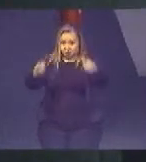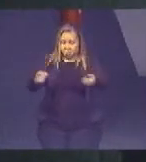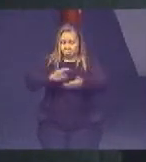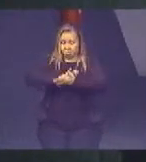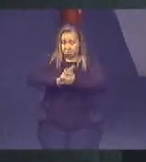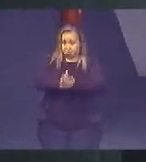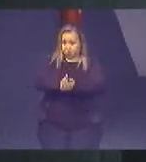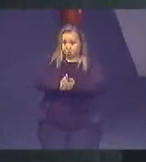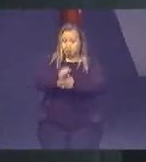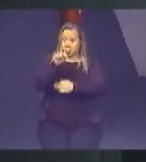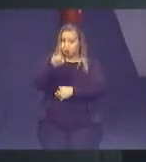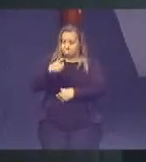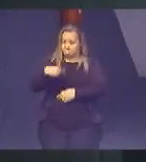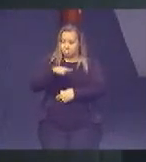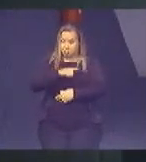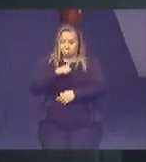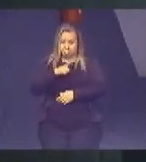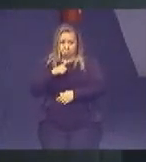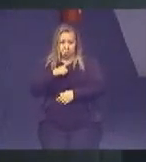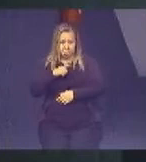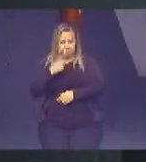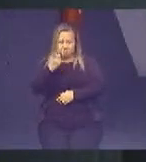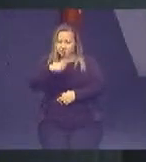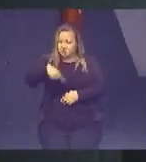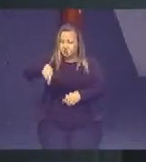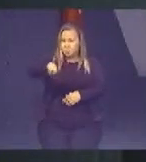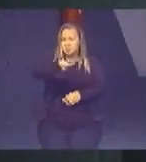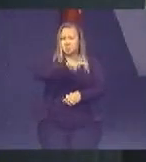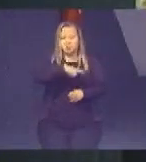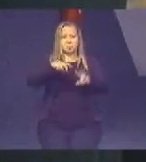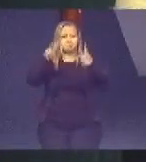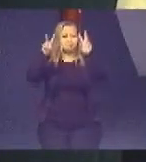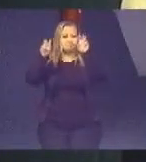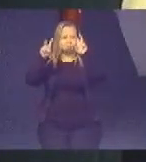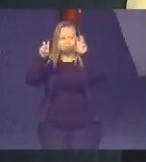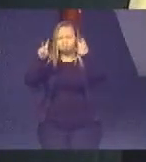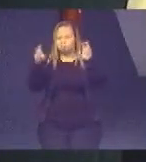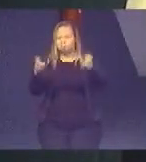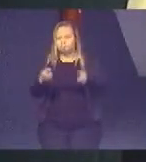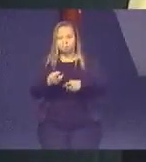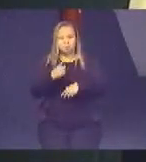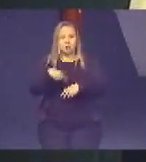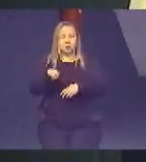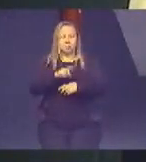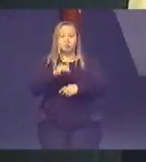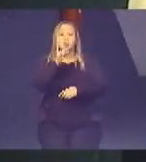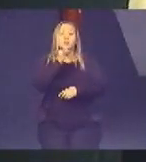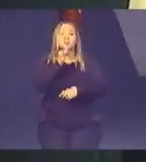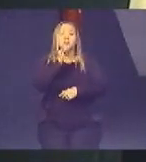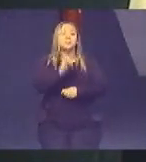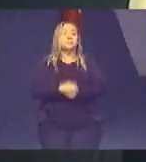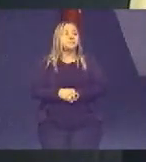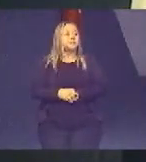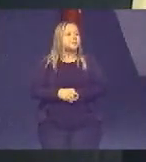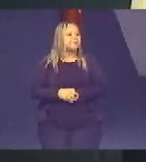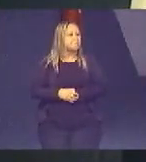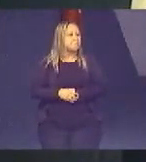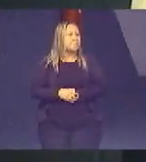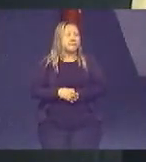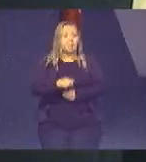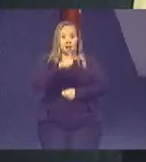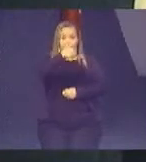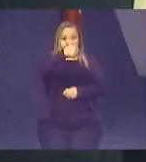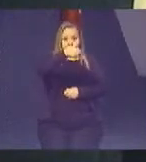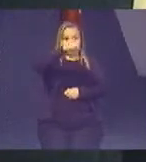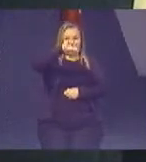E isso que nós temos é em todos os aspectos. Vou dar um exemplo para os senhores. Em 1900